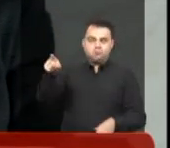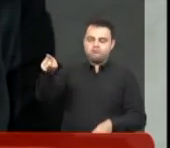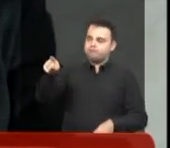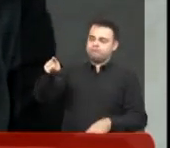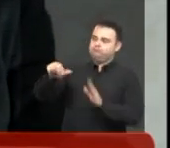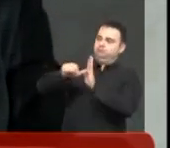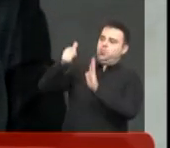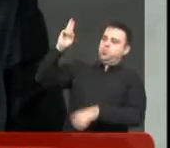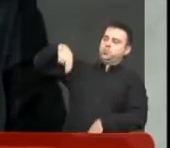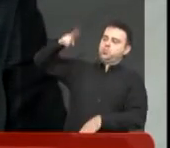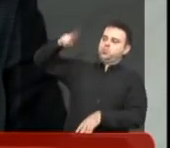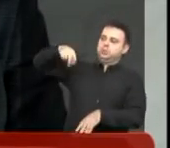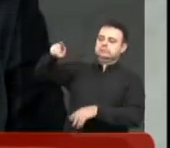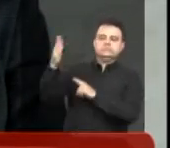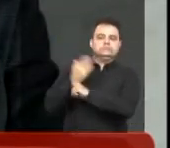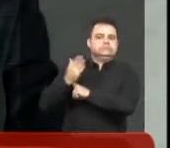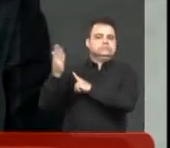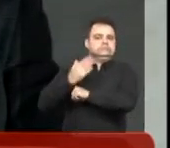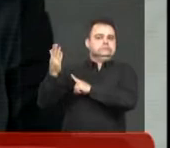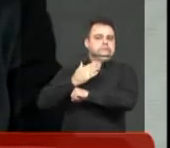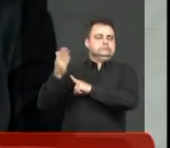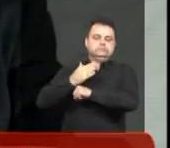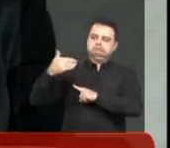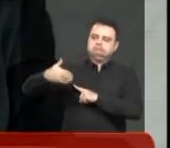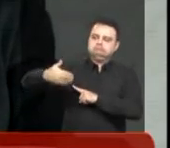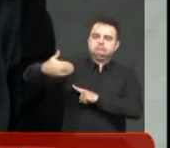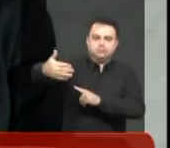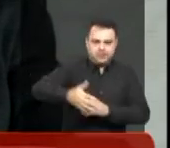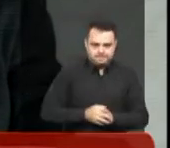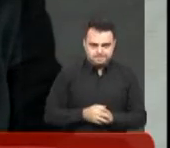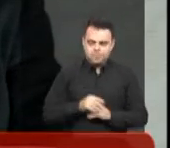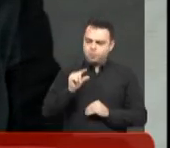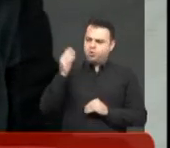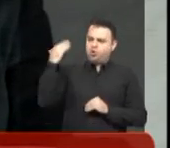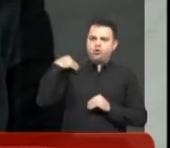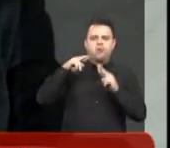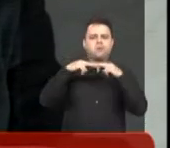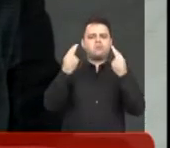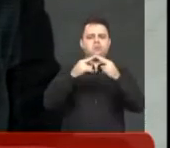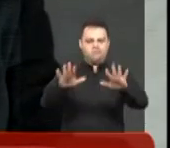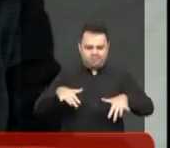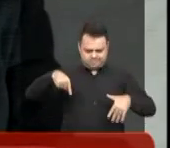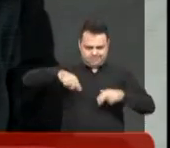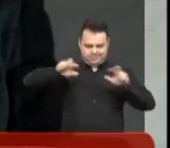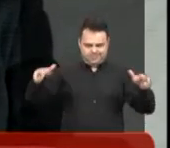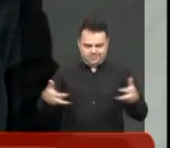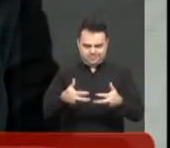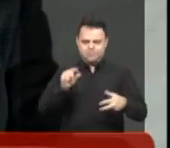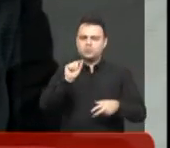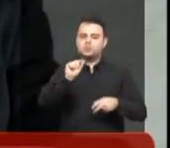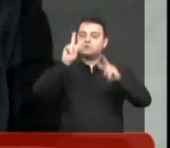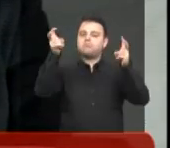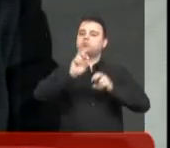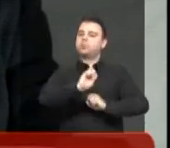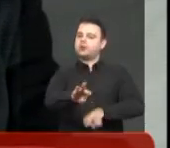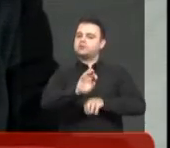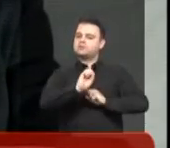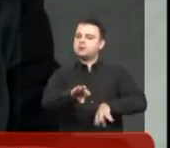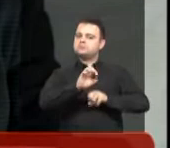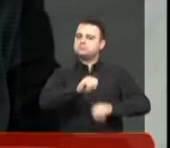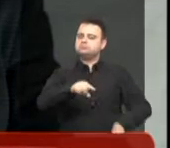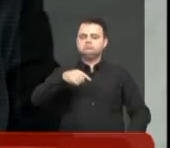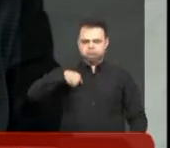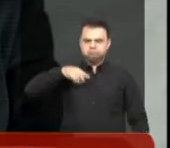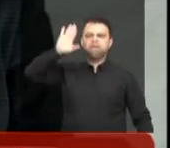falei que eu nunca vi um governo do Estado ajudar como esse está ajudando. E teve, há pouco tempo, uma audiência pública aqui e